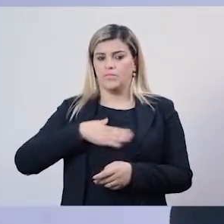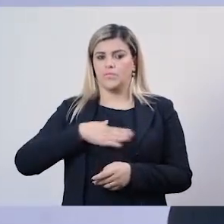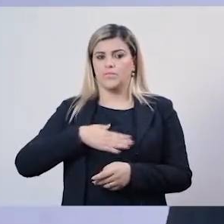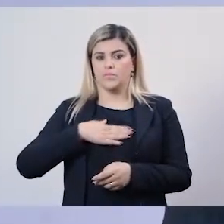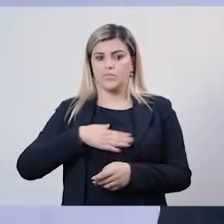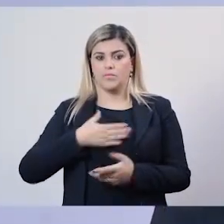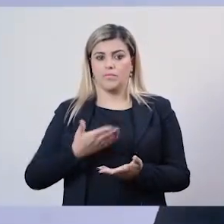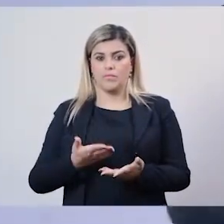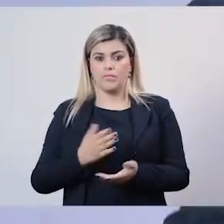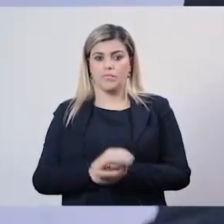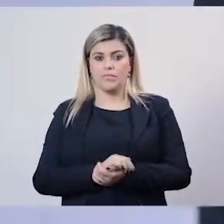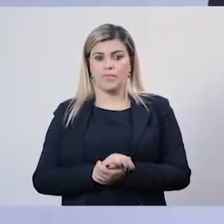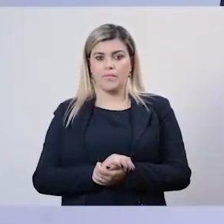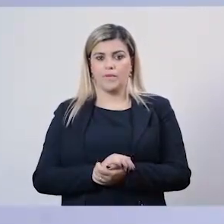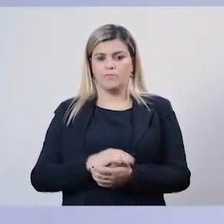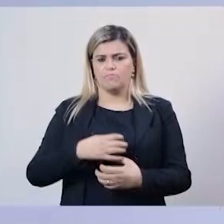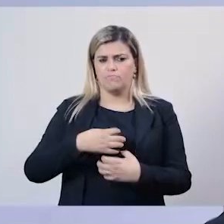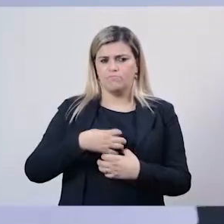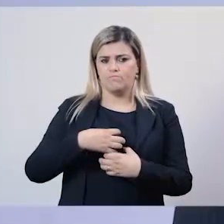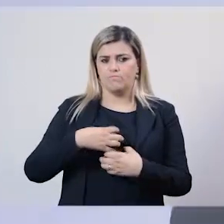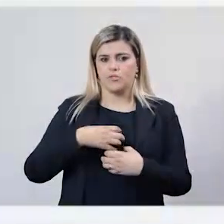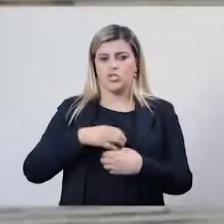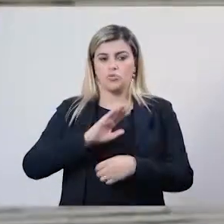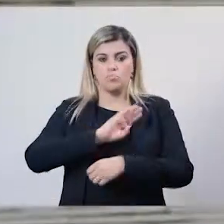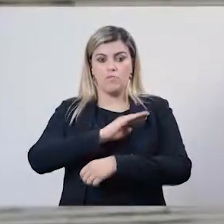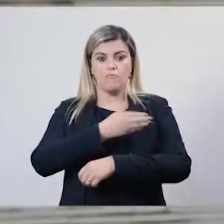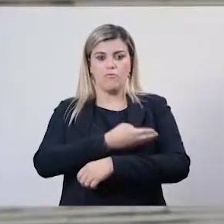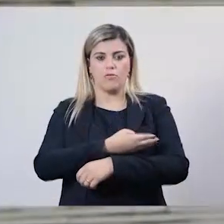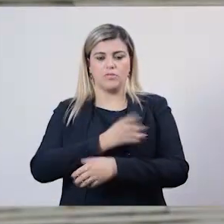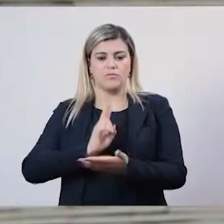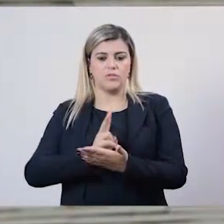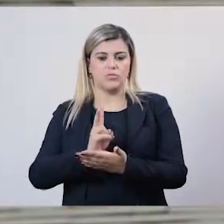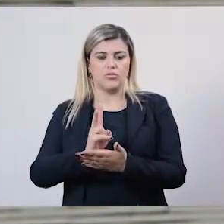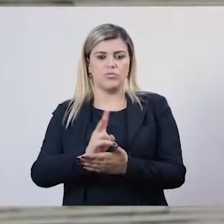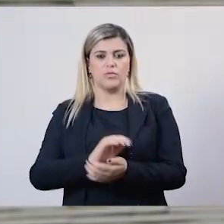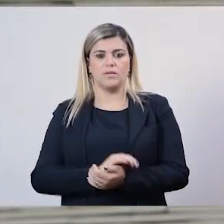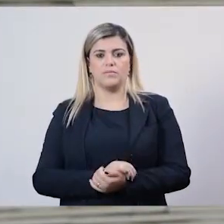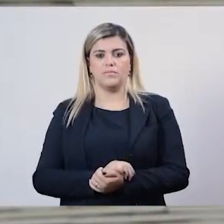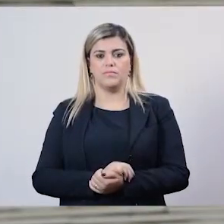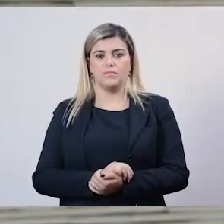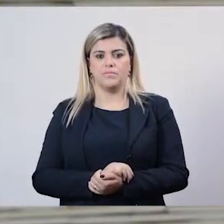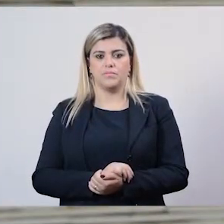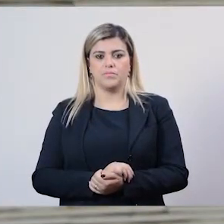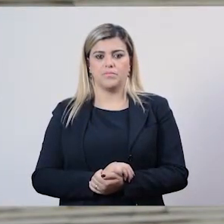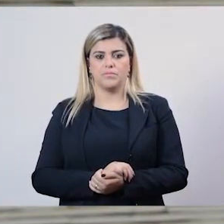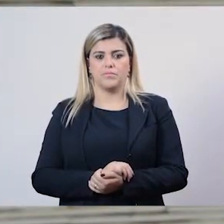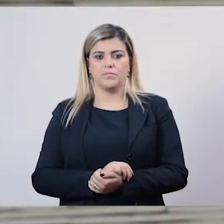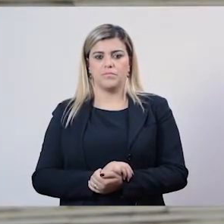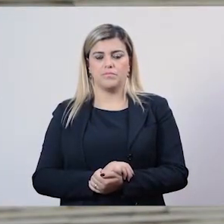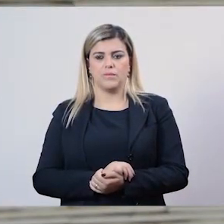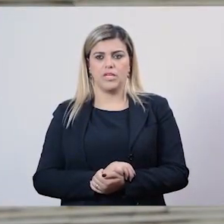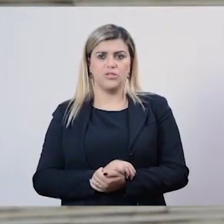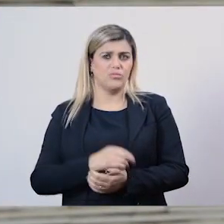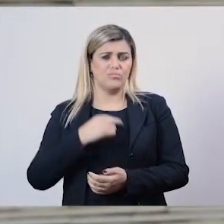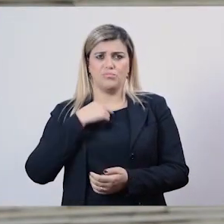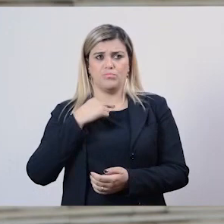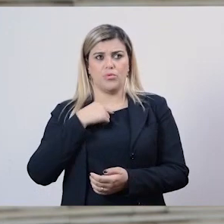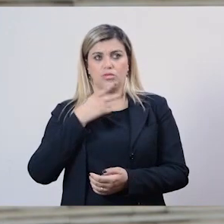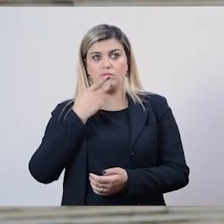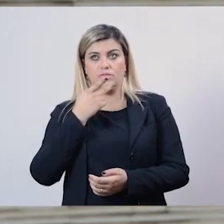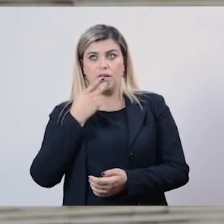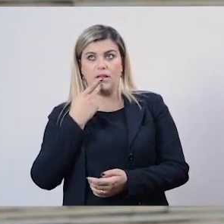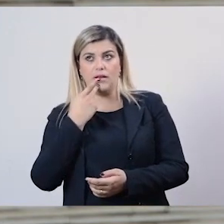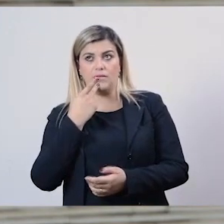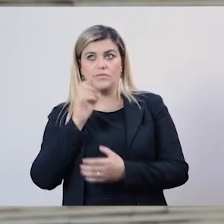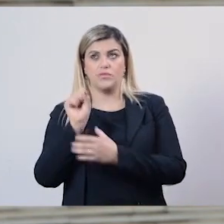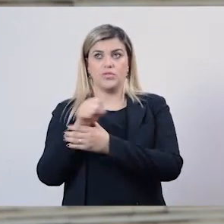não pode falar de fisioterapia